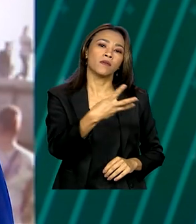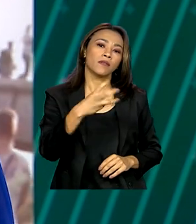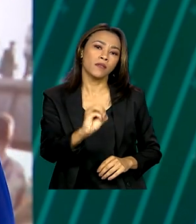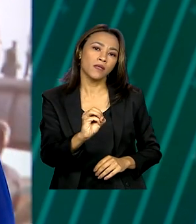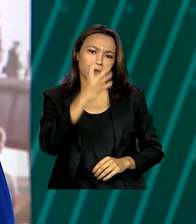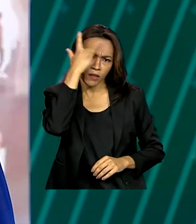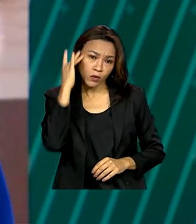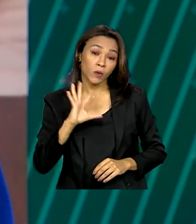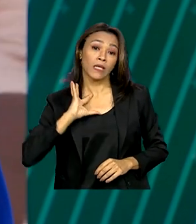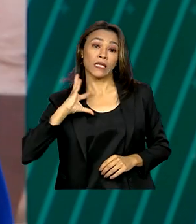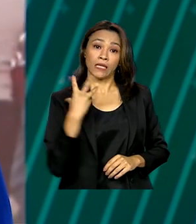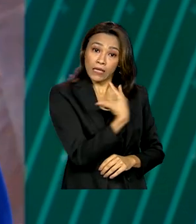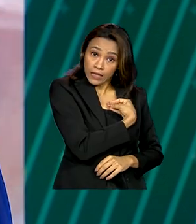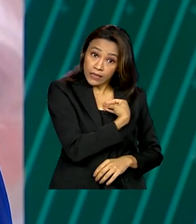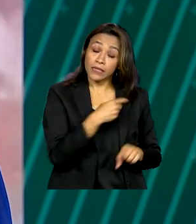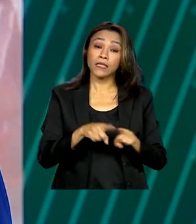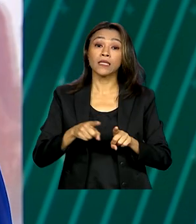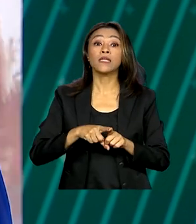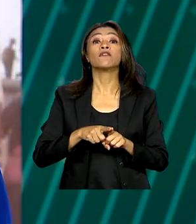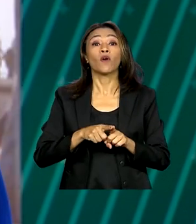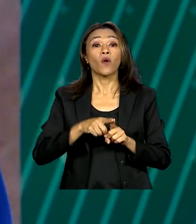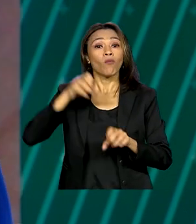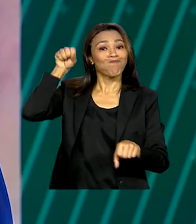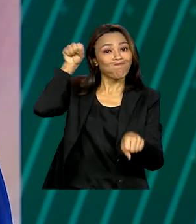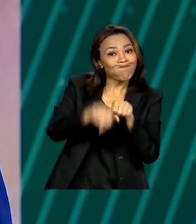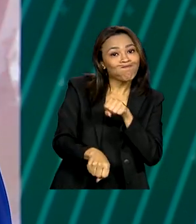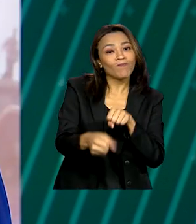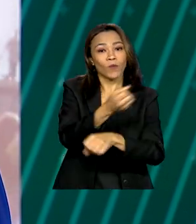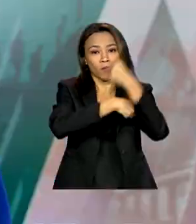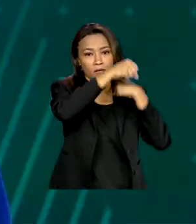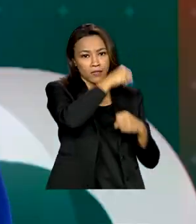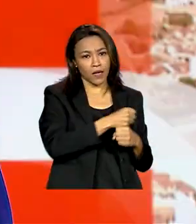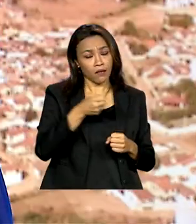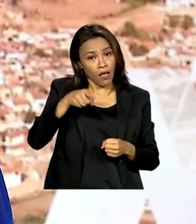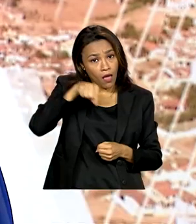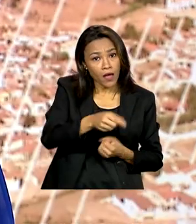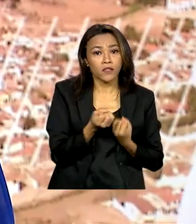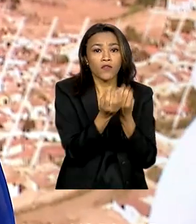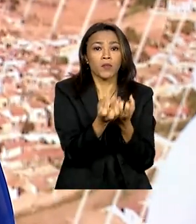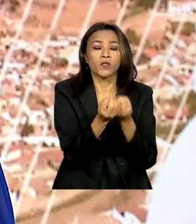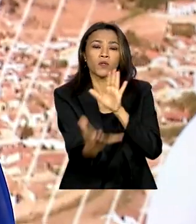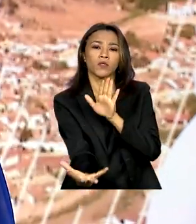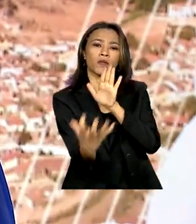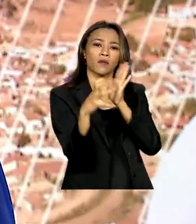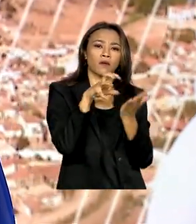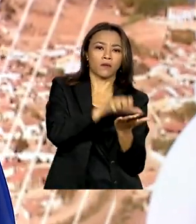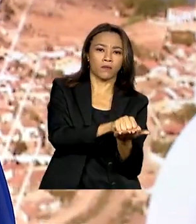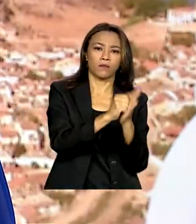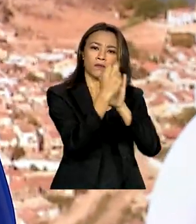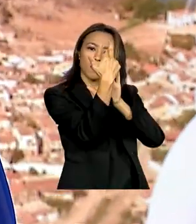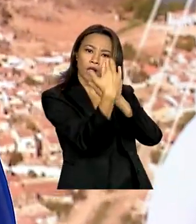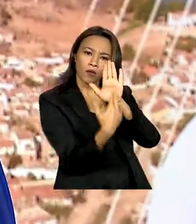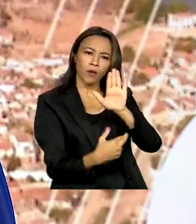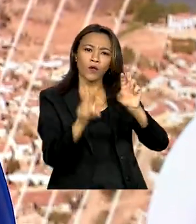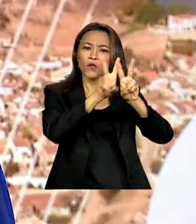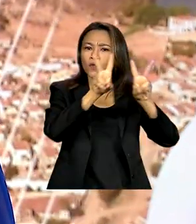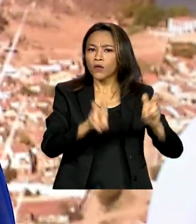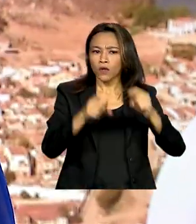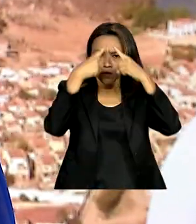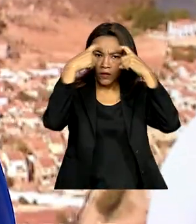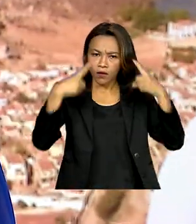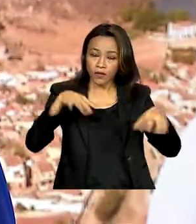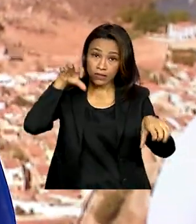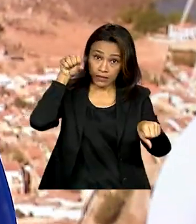transexuais foram assassinadas no ano passado. O dado está no relatório com informações sobre violência e